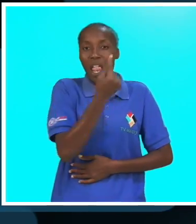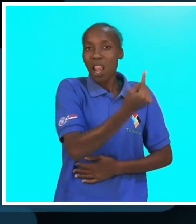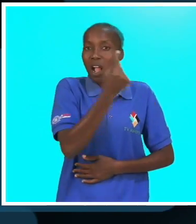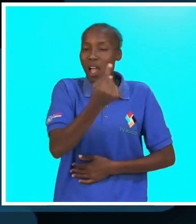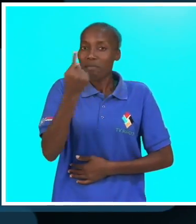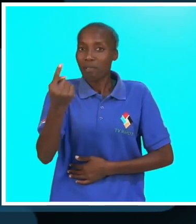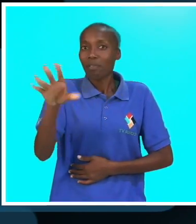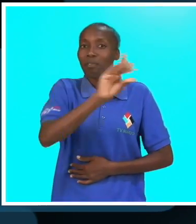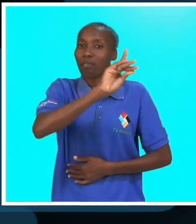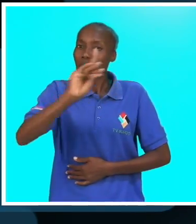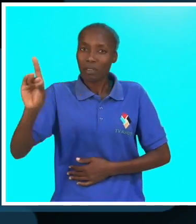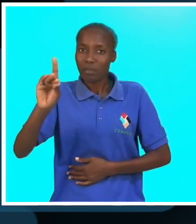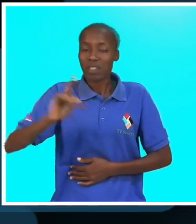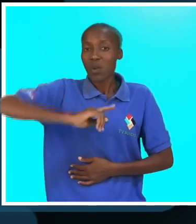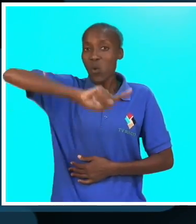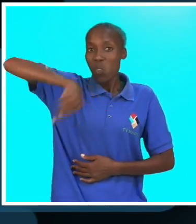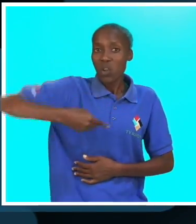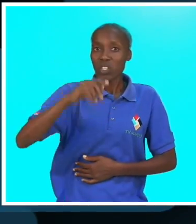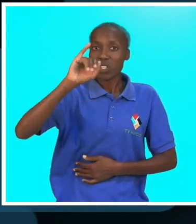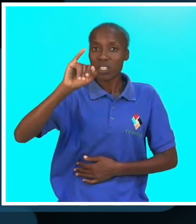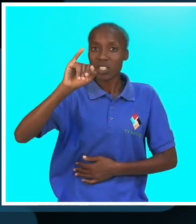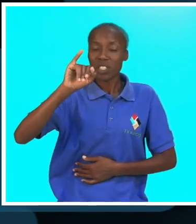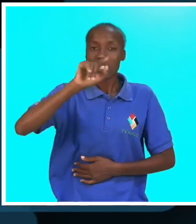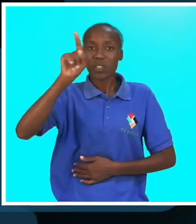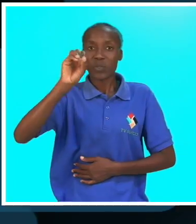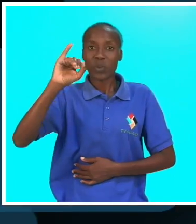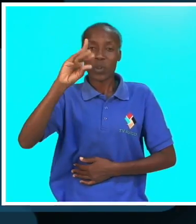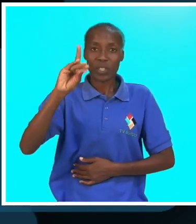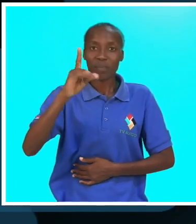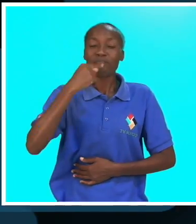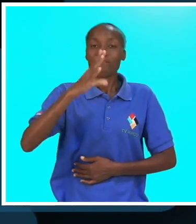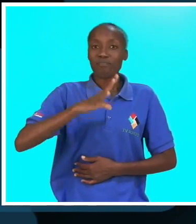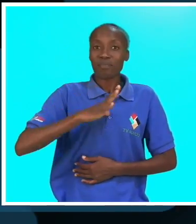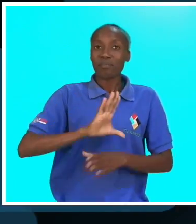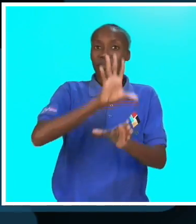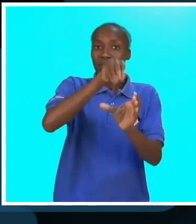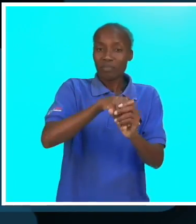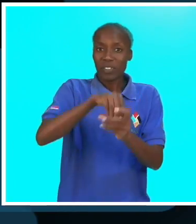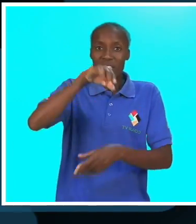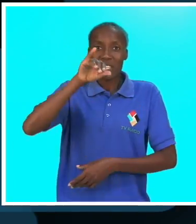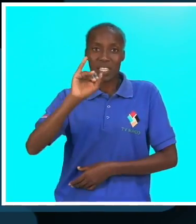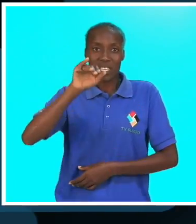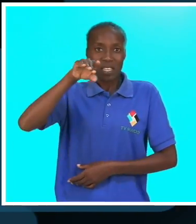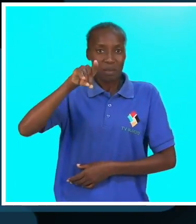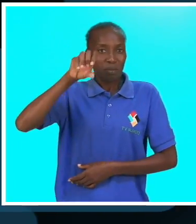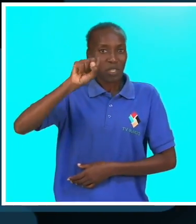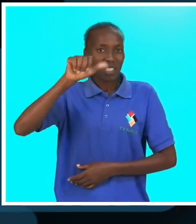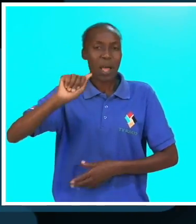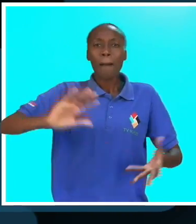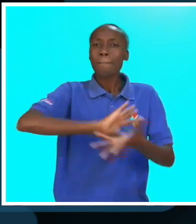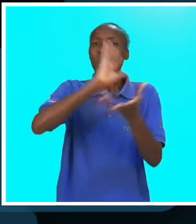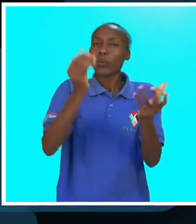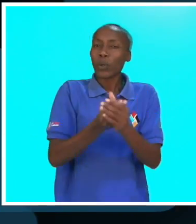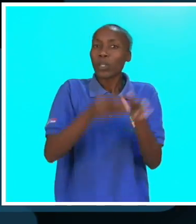por cada deficiência neste caso. O nosso ISOD, por onde filiamos neste caso, é o IPSA.